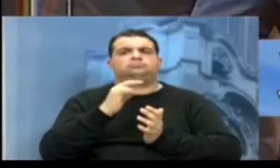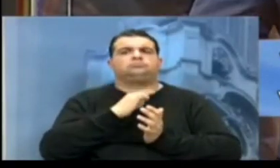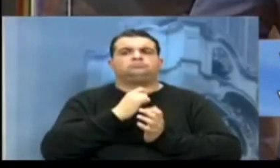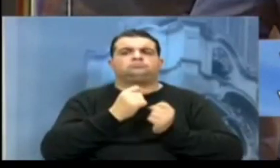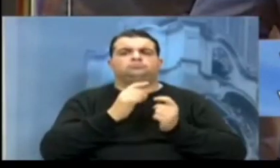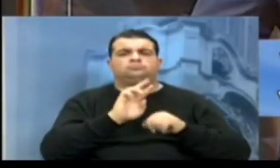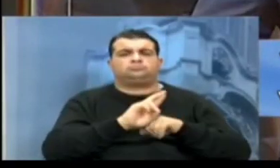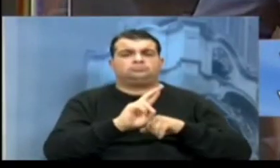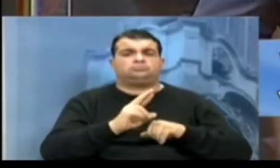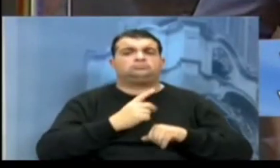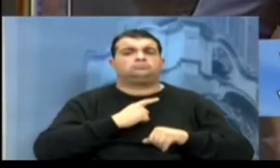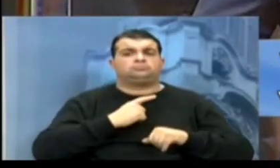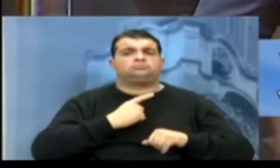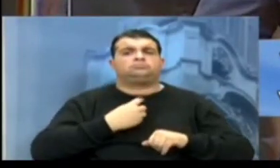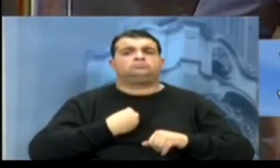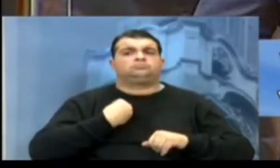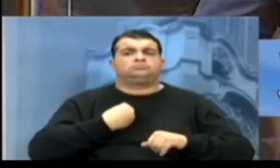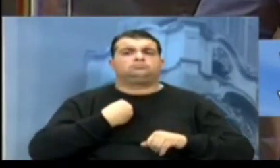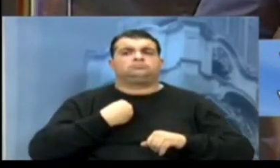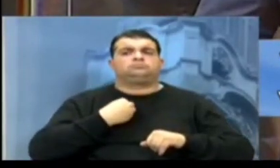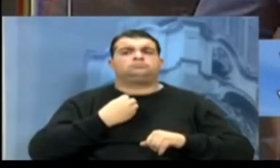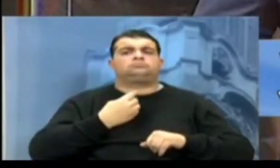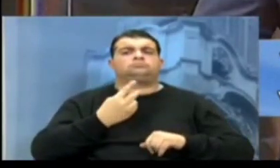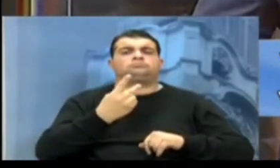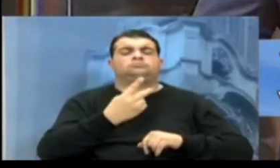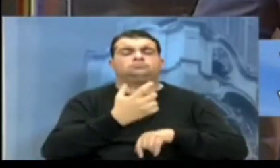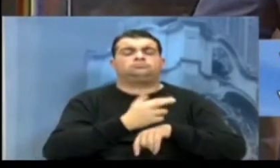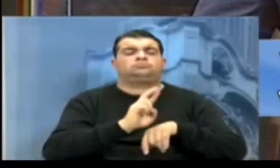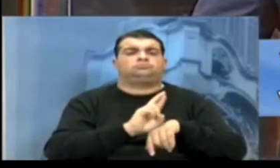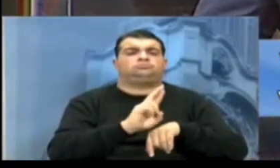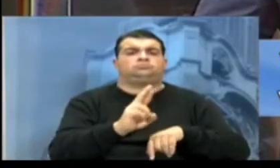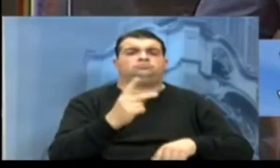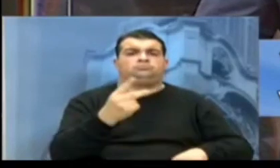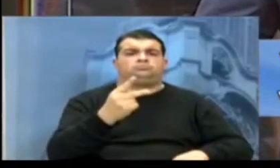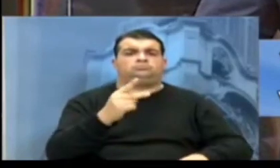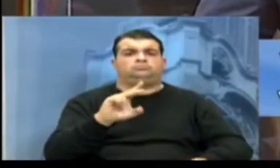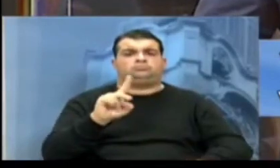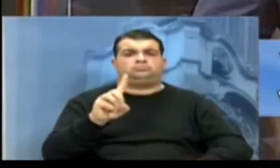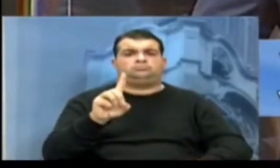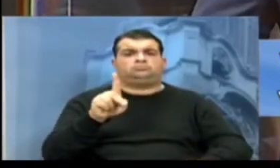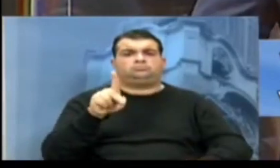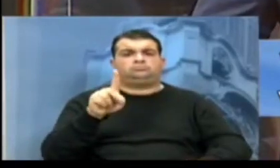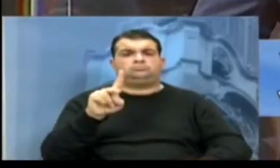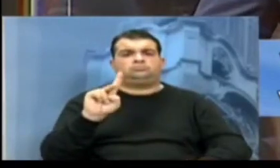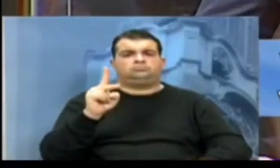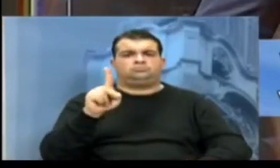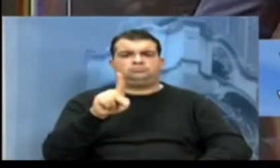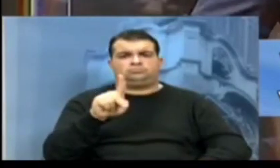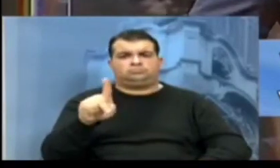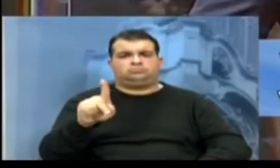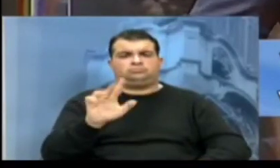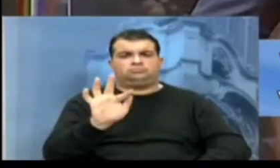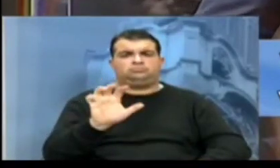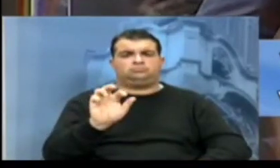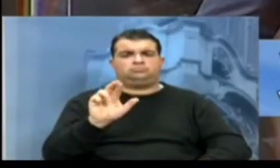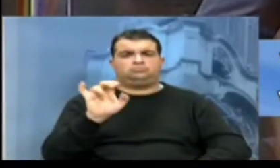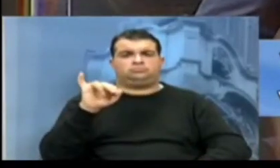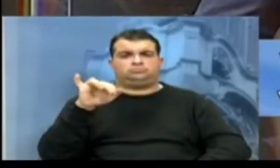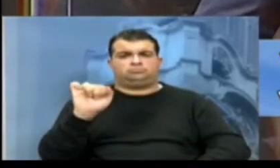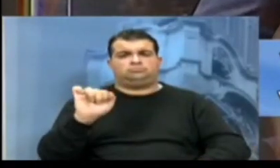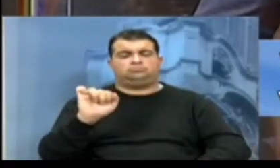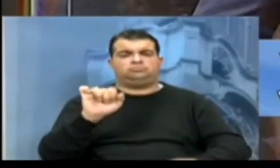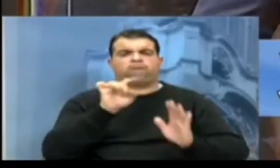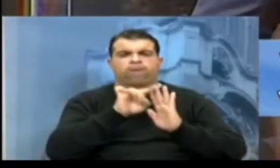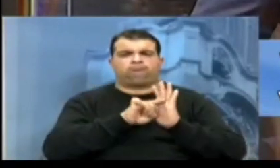representantes da segunda DPHPP, Farina, através dessa investigação, dessa